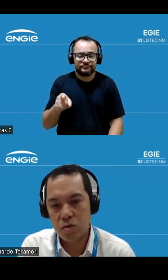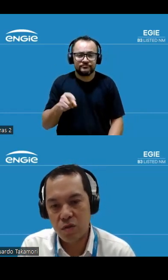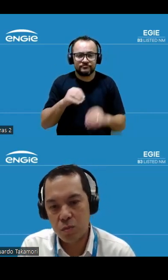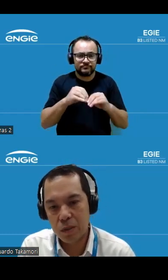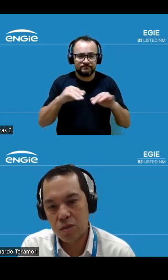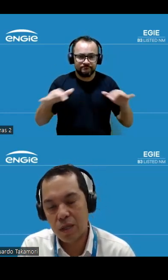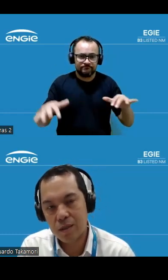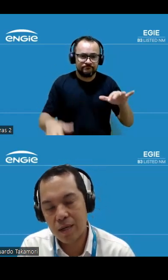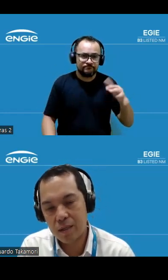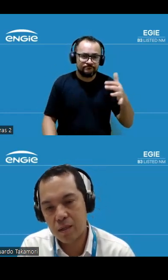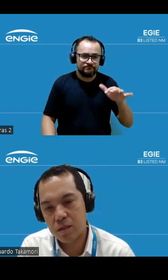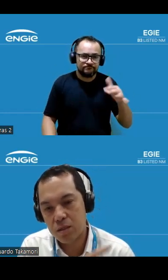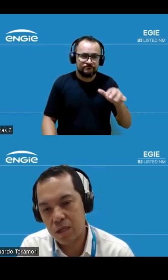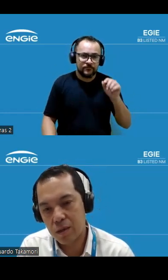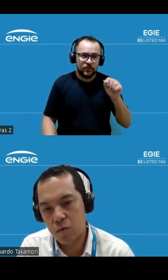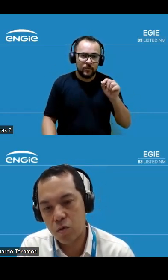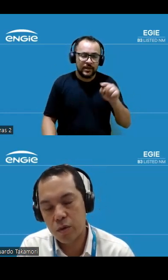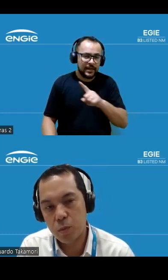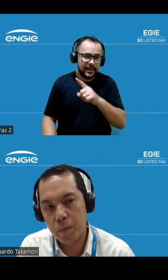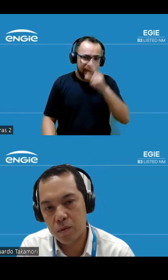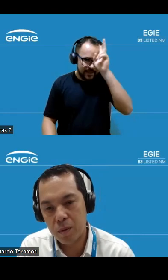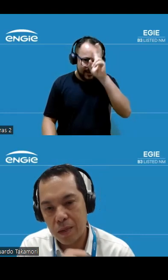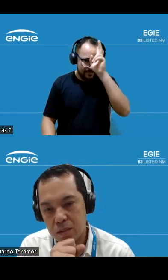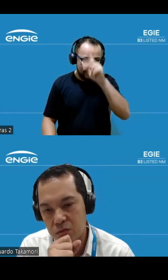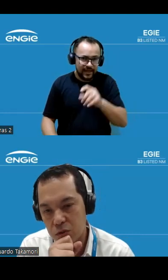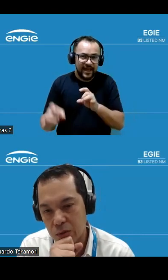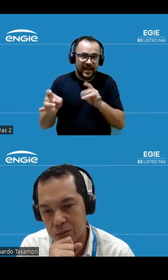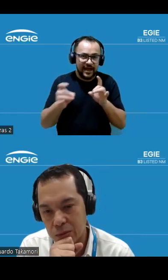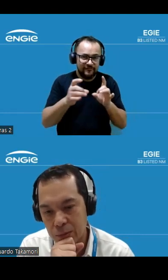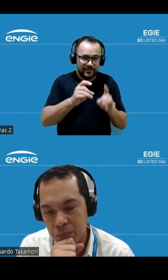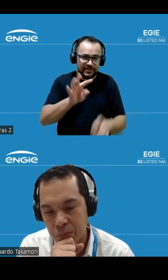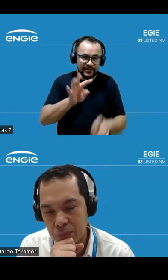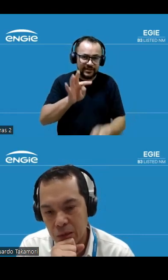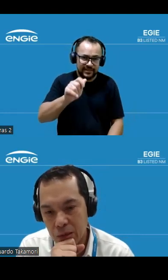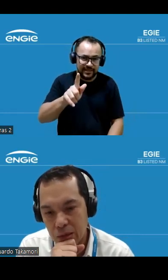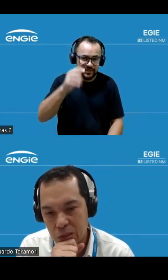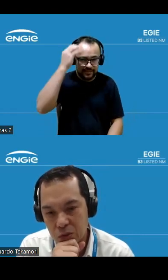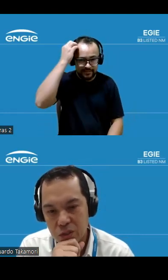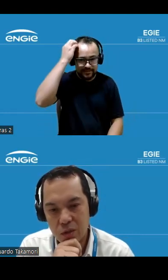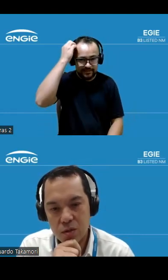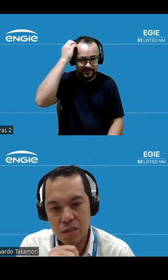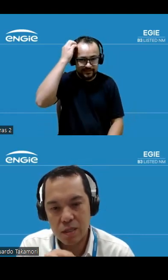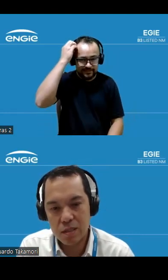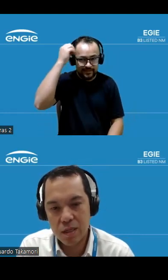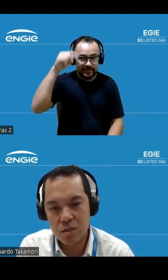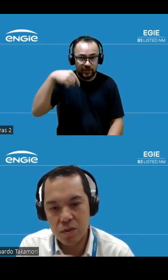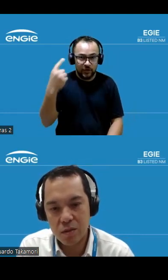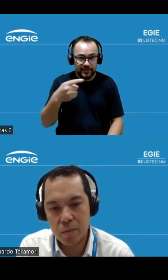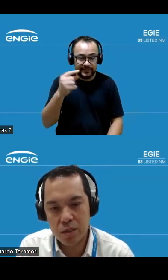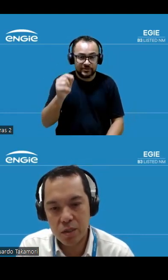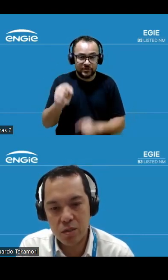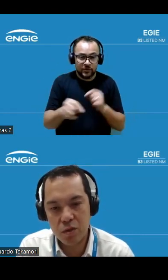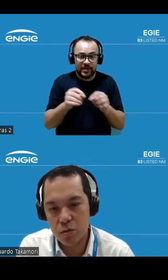parcial dos investimentos de data tag que a gente concluiu no primeiro trimestre de 2024. As ações vão ser negociadas ex